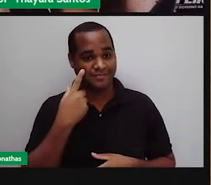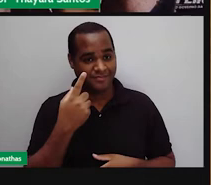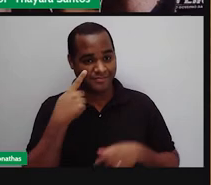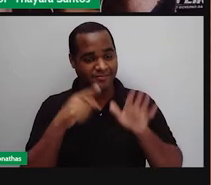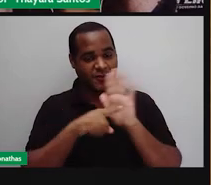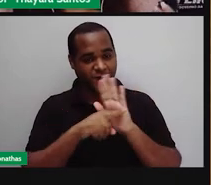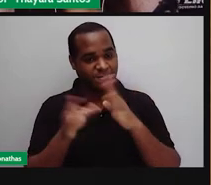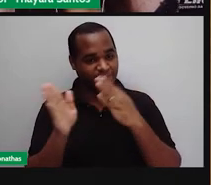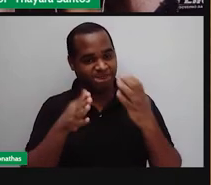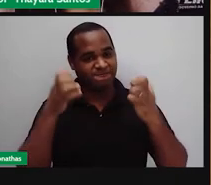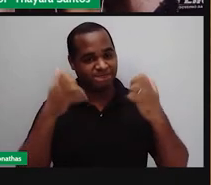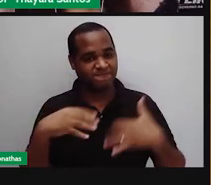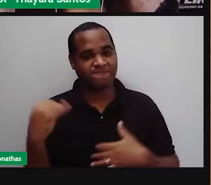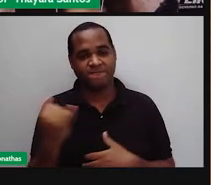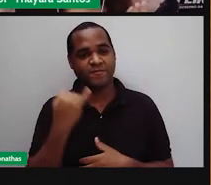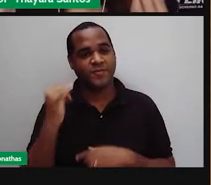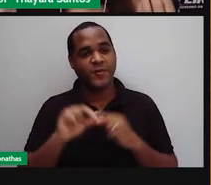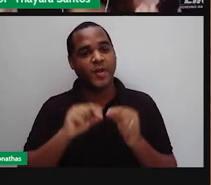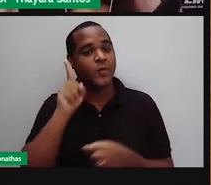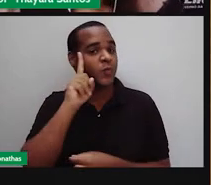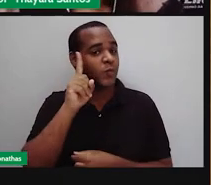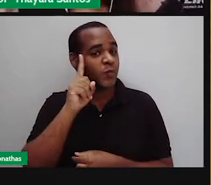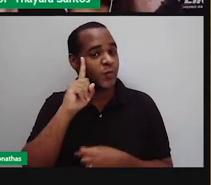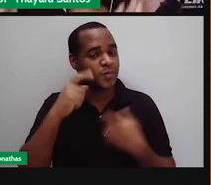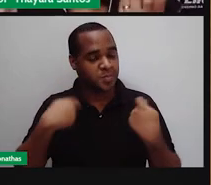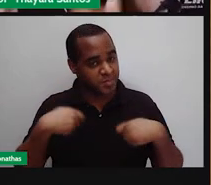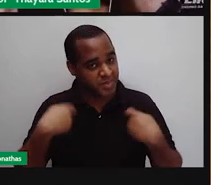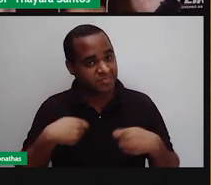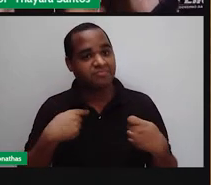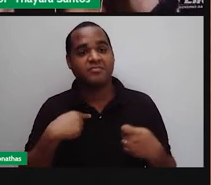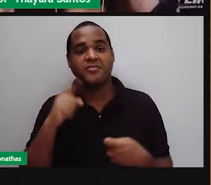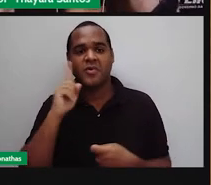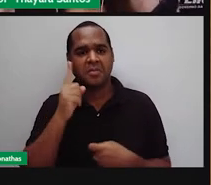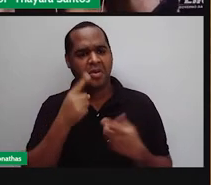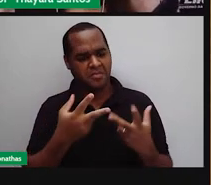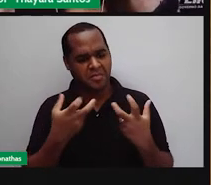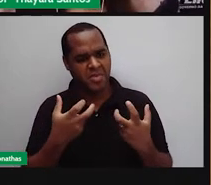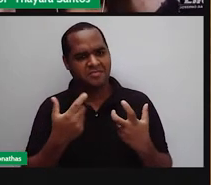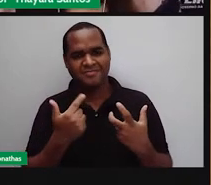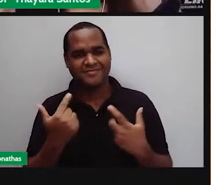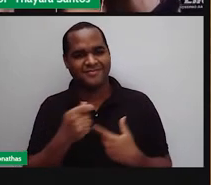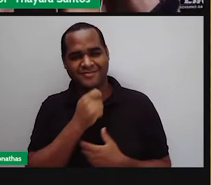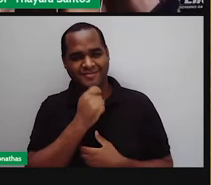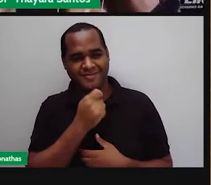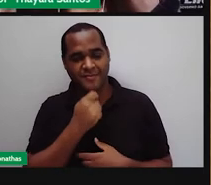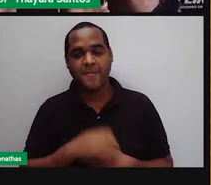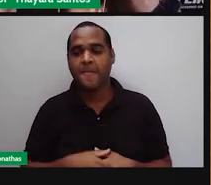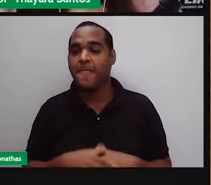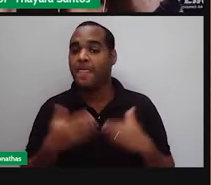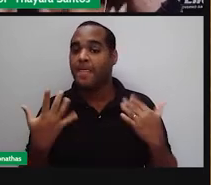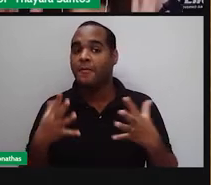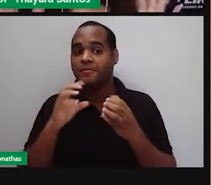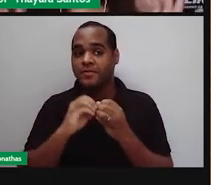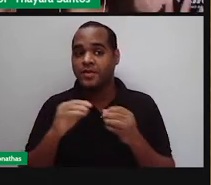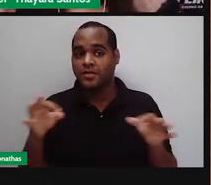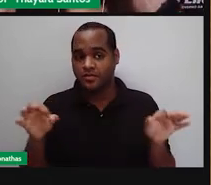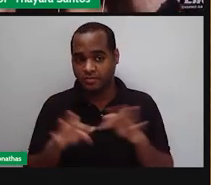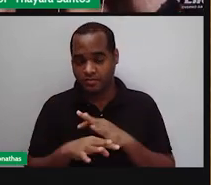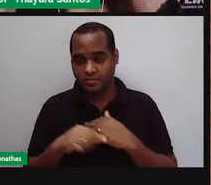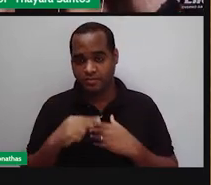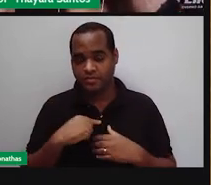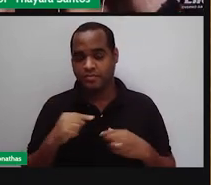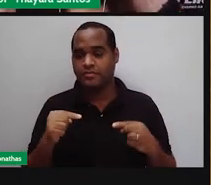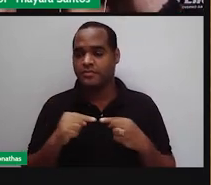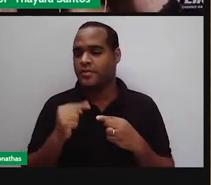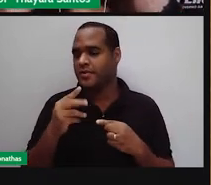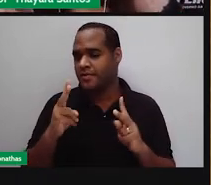Viram aí como é interessante? A gente faz isso todos os dias e nem percebe o que está fazendo, né? Então, aí só de uma forma bem prática